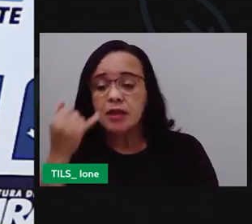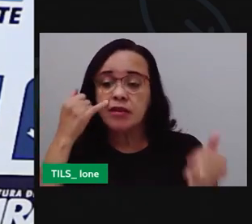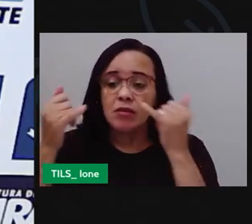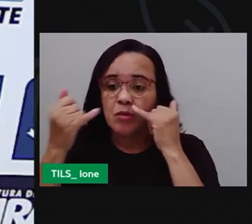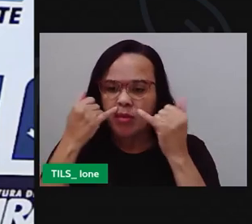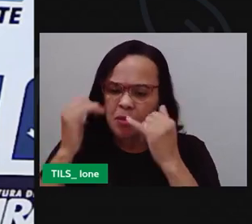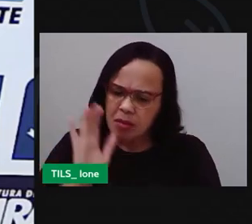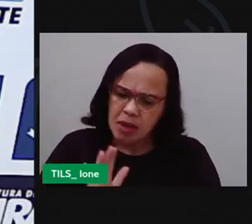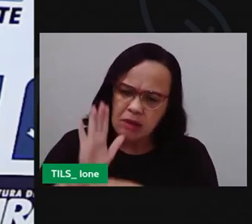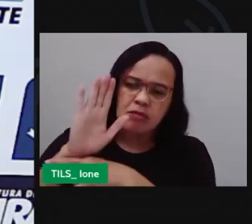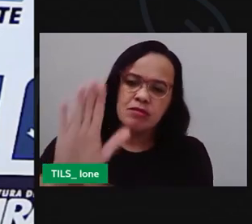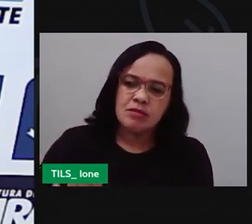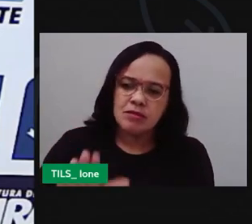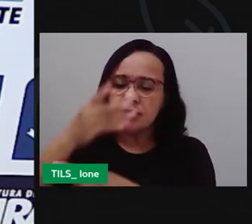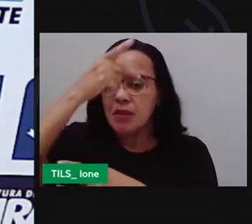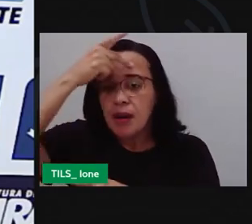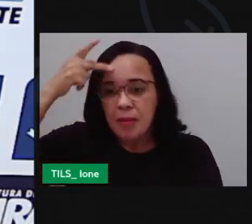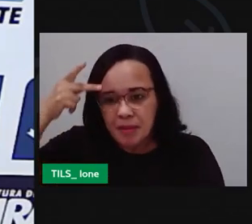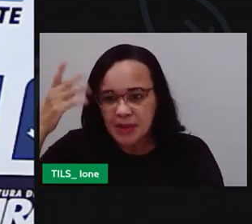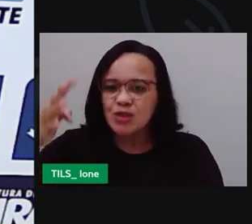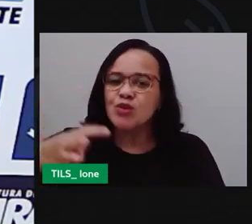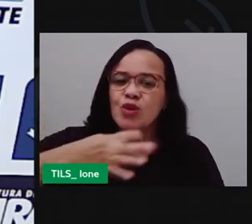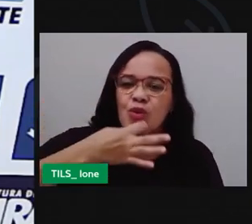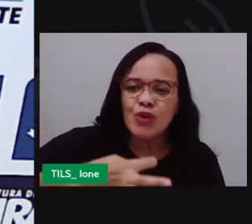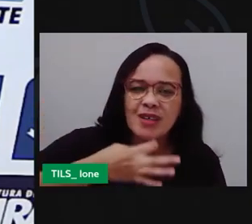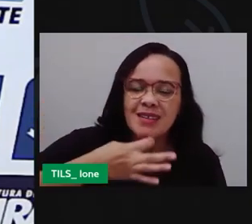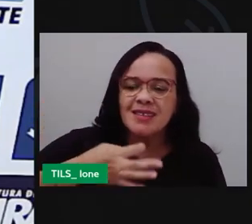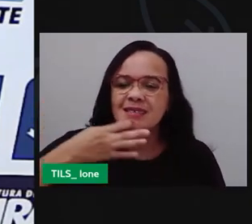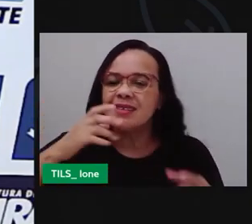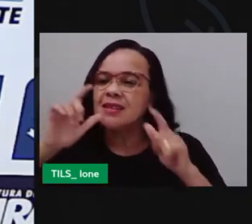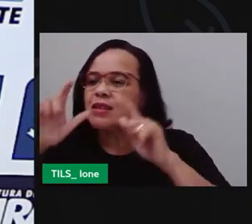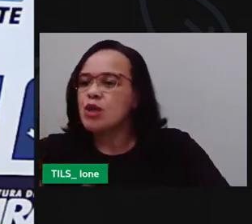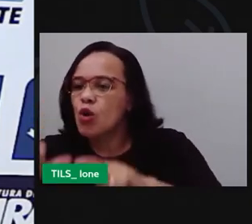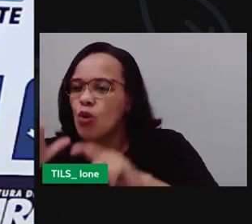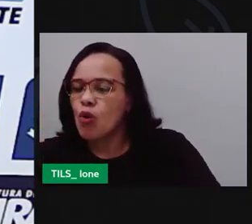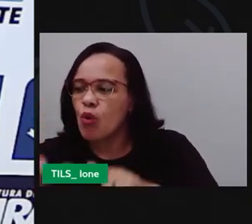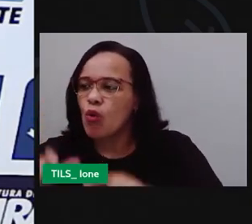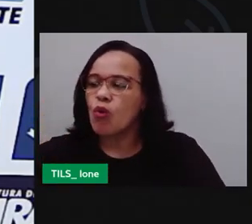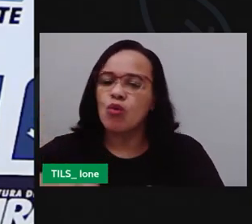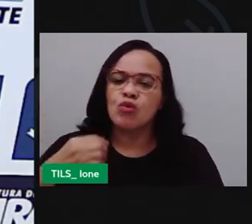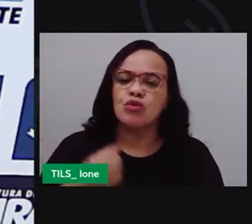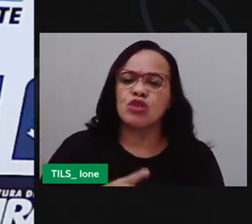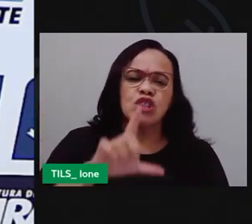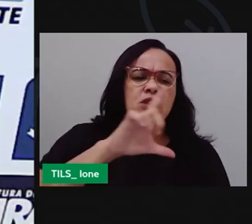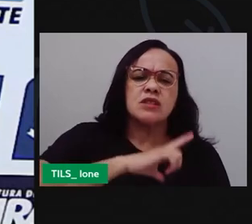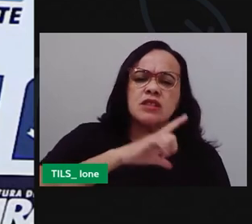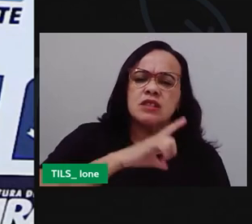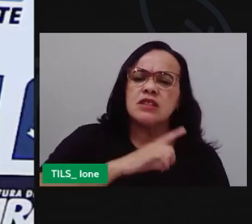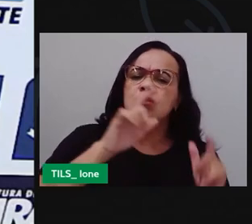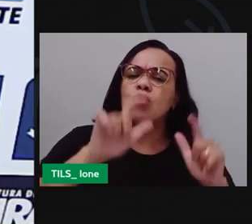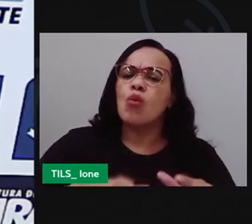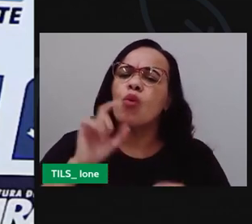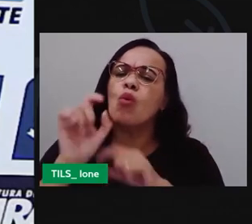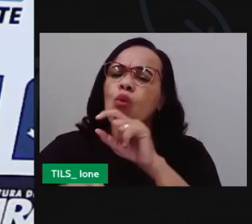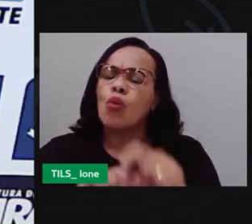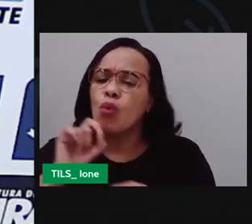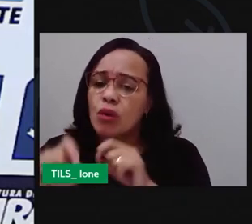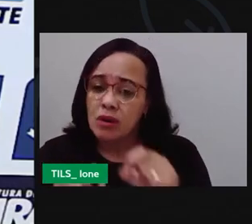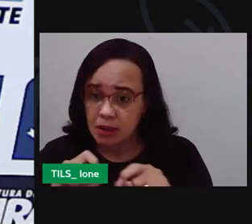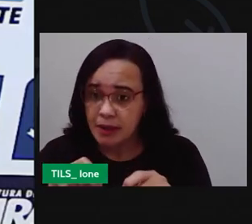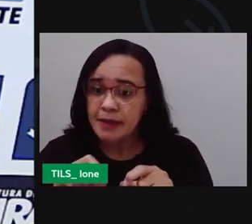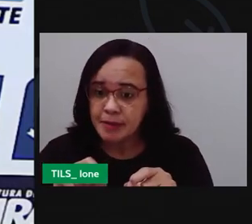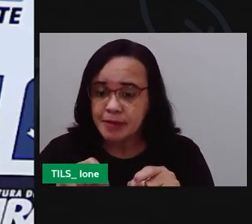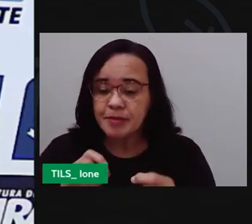turista como a localização o que tem naquele ponto turístico